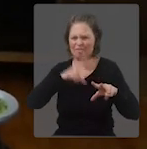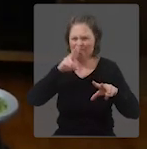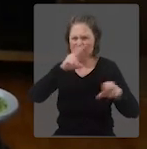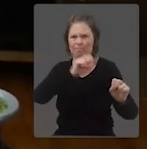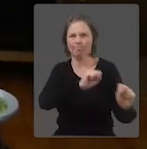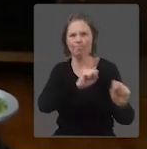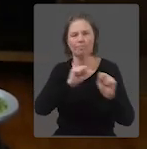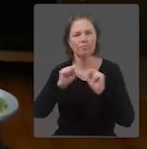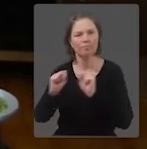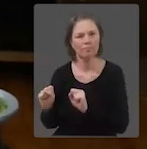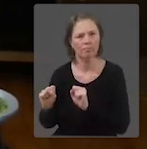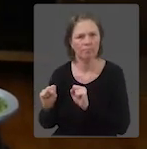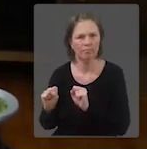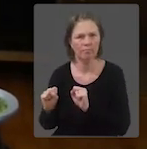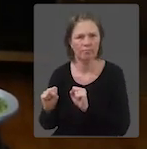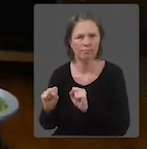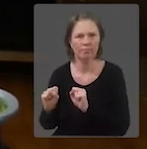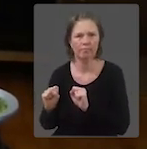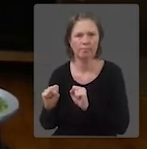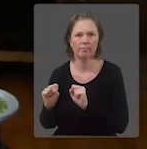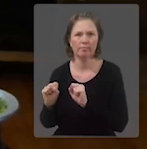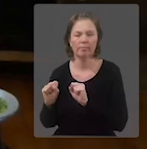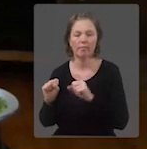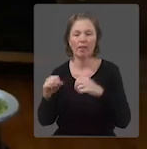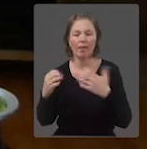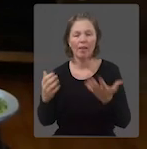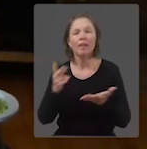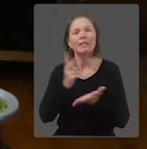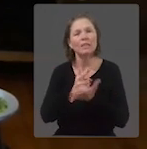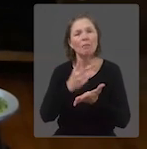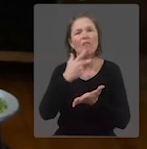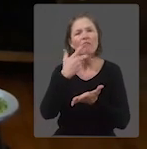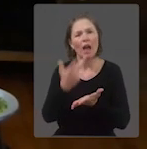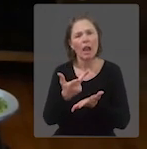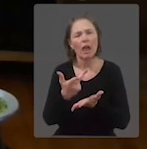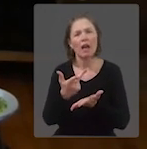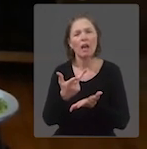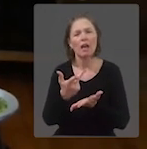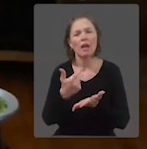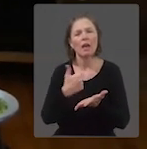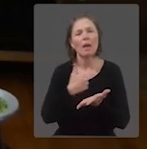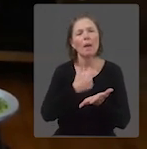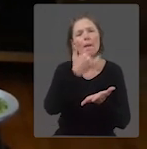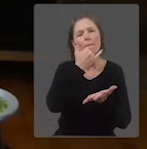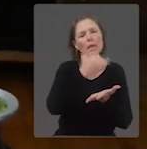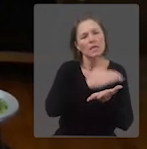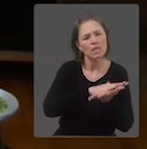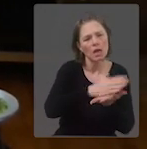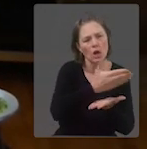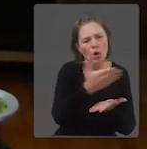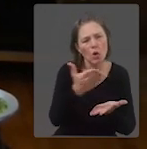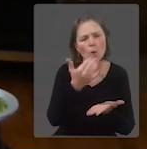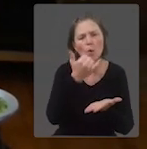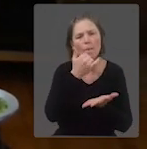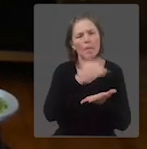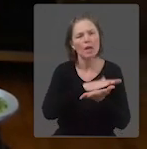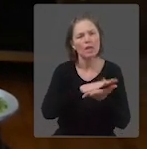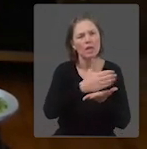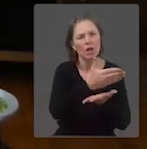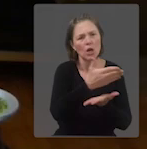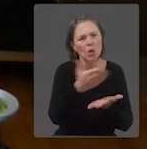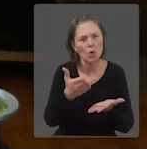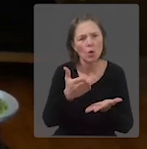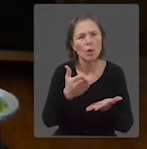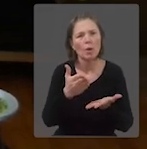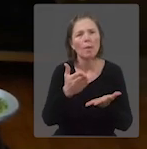eu acho que aqui é importante a gente falar também, porque a gente falou muito dos perdoados, mas não tanto dos perdoadores, porque a gente sempre comenta, o perdão ele faz bem